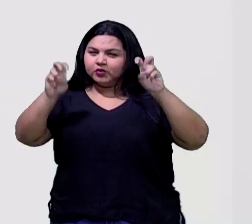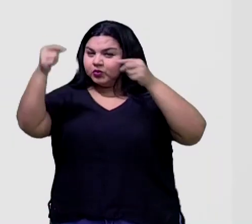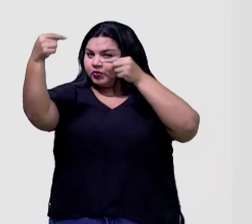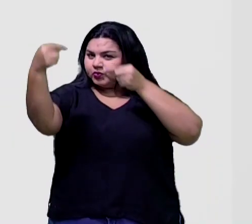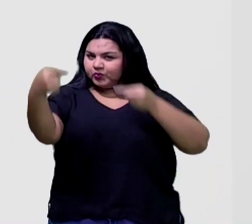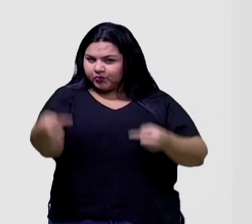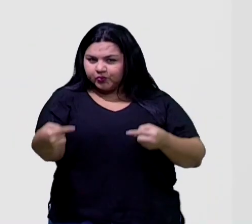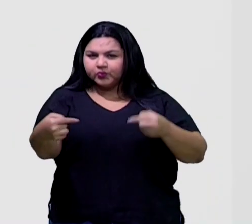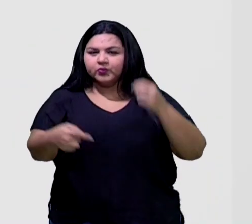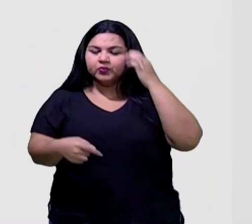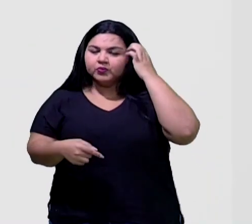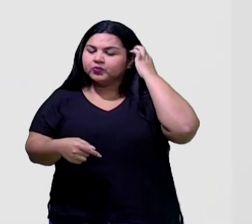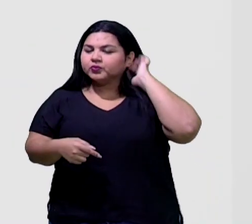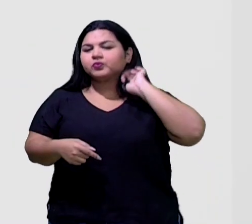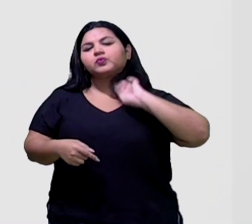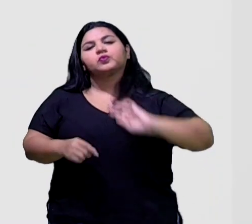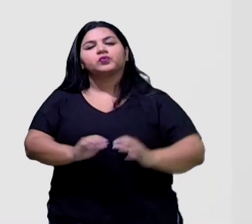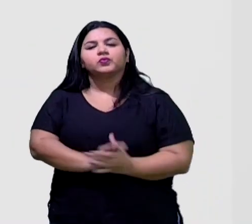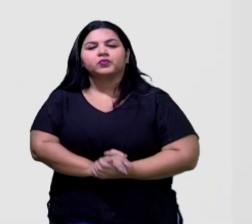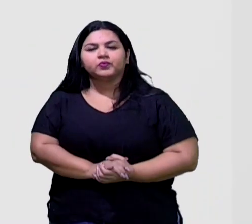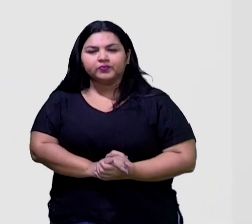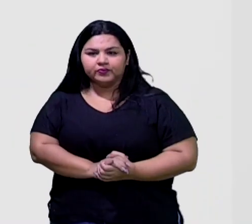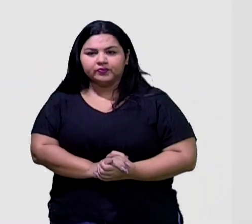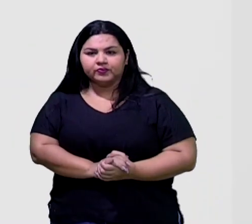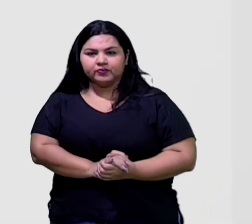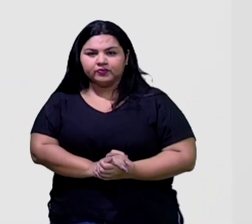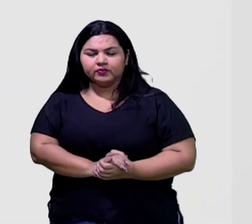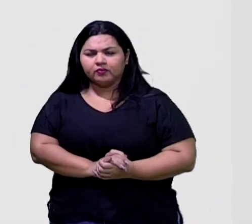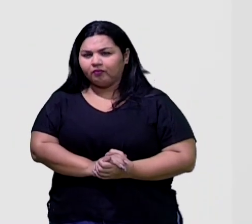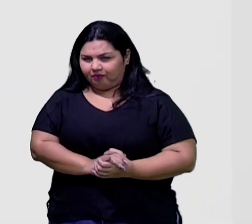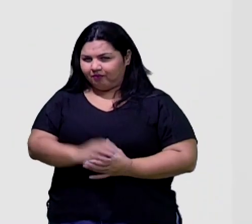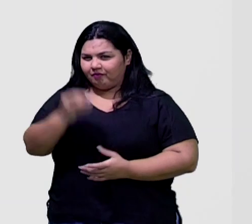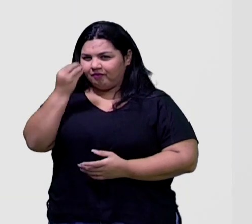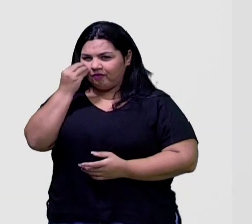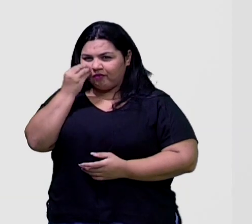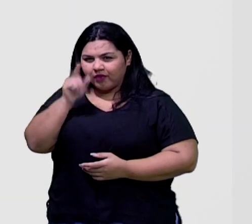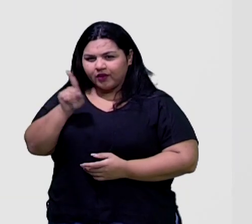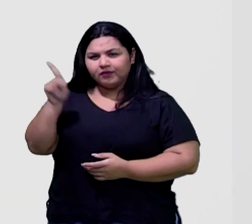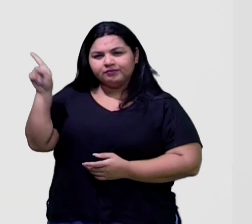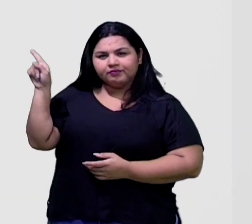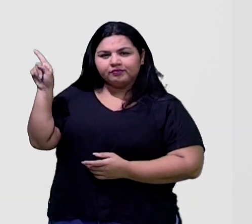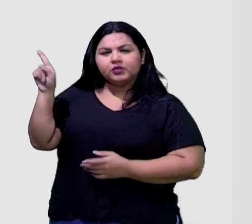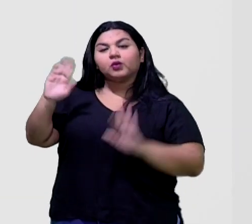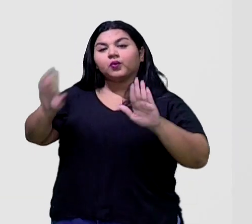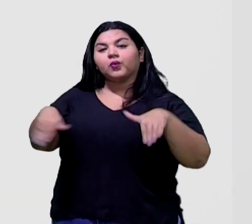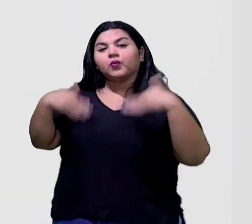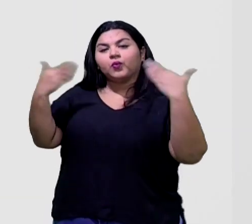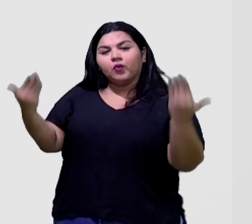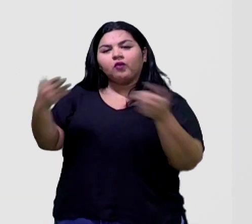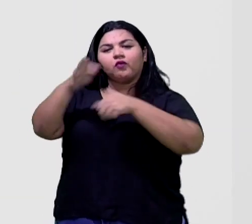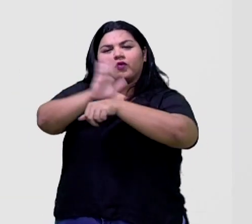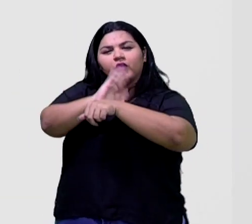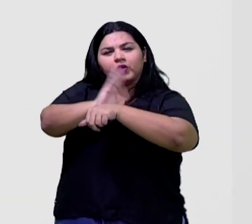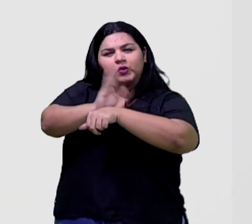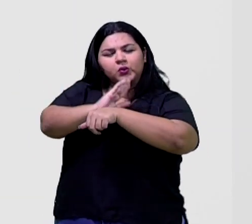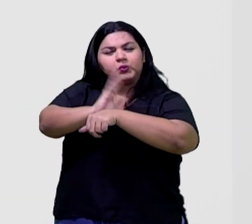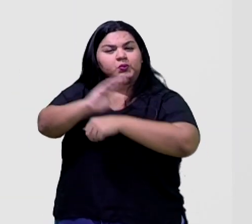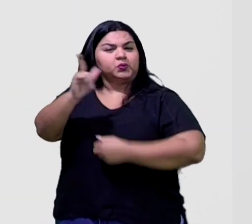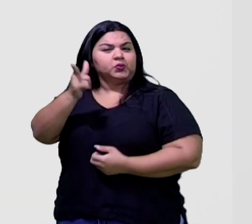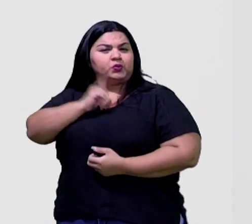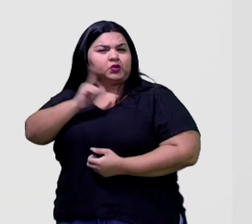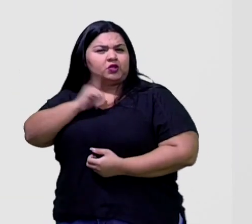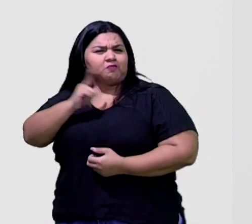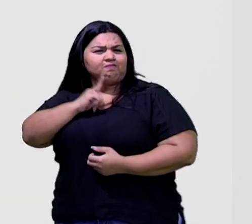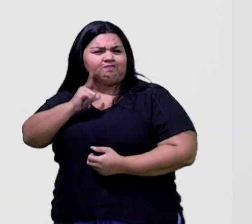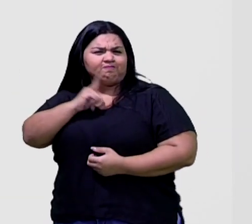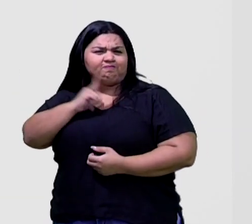desafio, eu quero participação total, hein? Olha só, qual filme alcançou